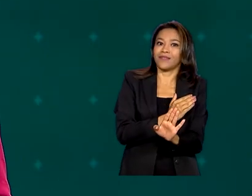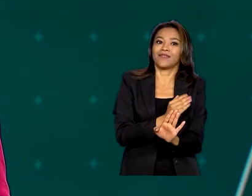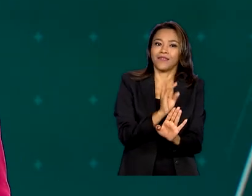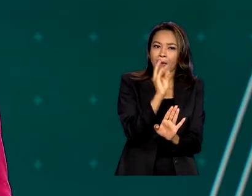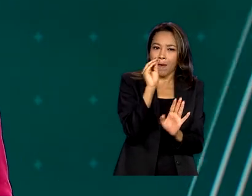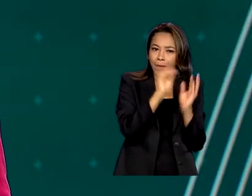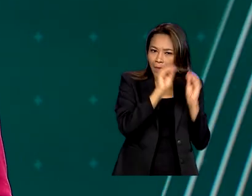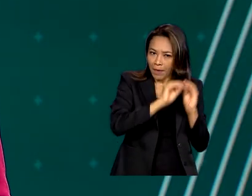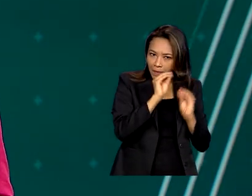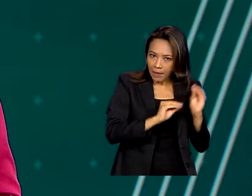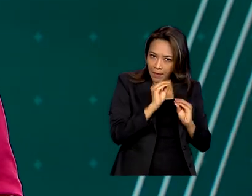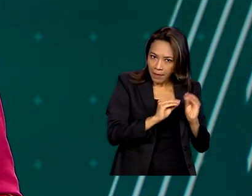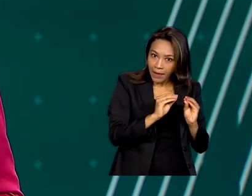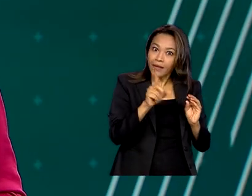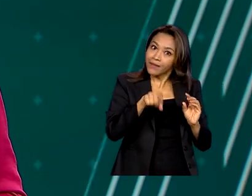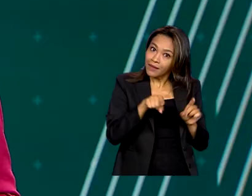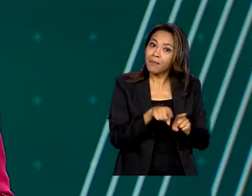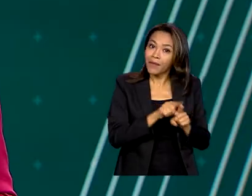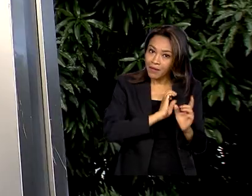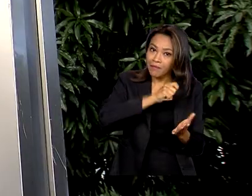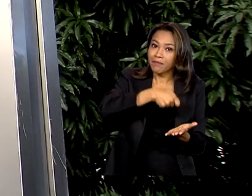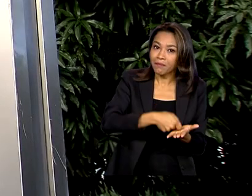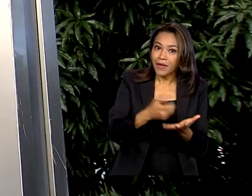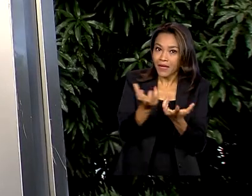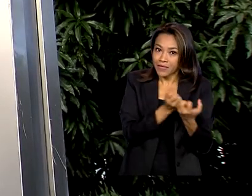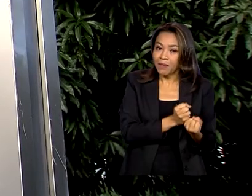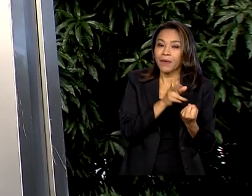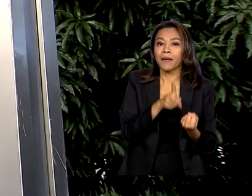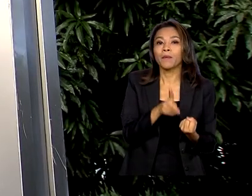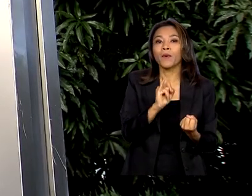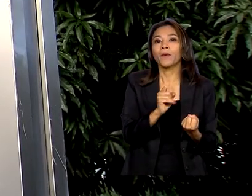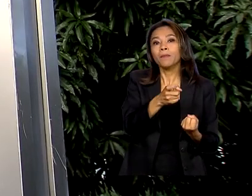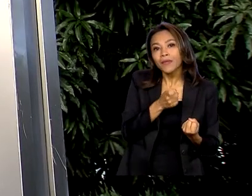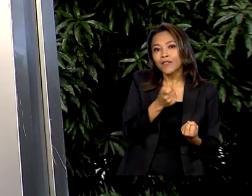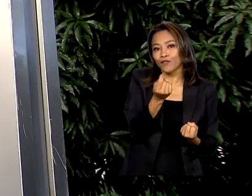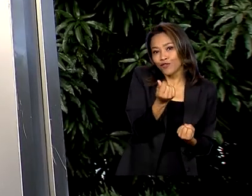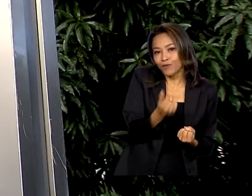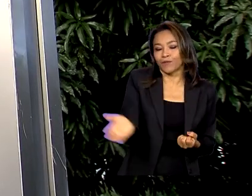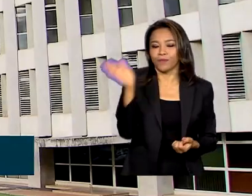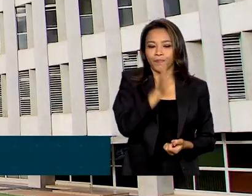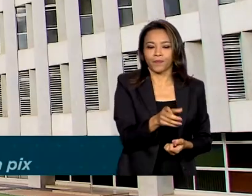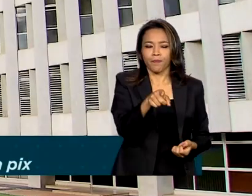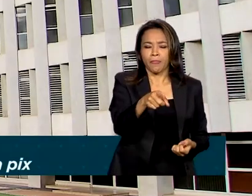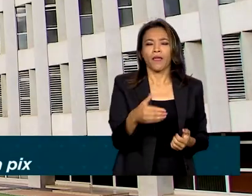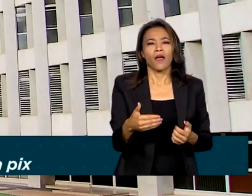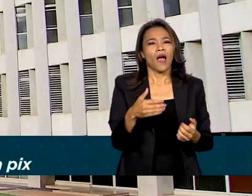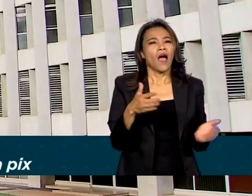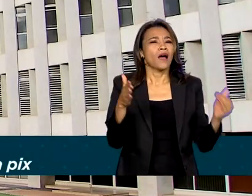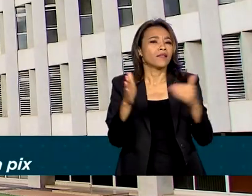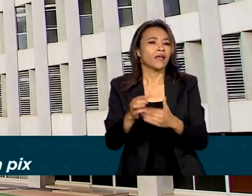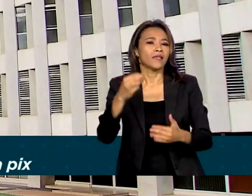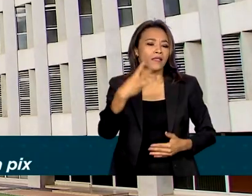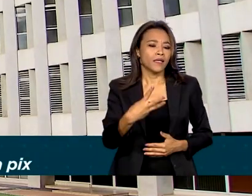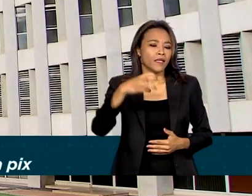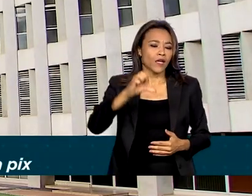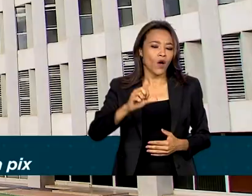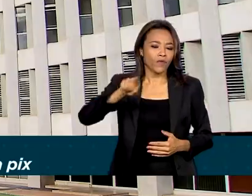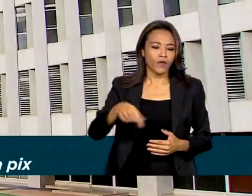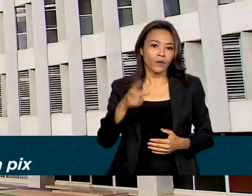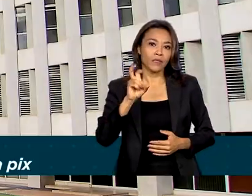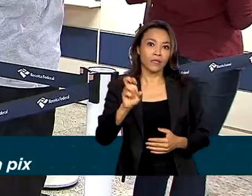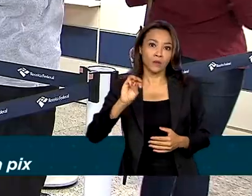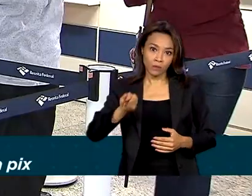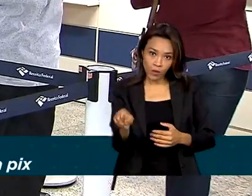os que optarem por receber via PIX. A Receita Federal estima que deve receber até 39,5 milhões de